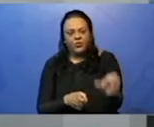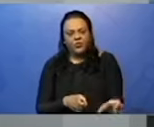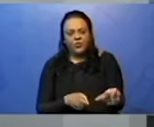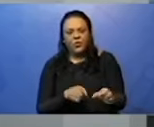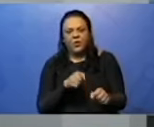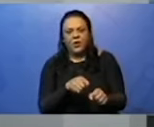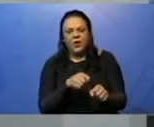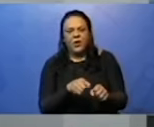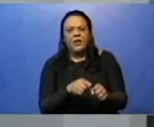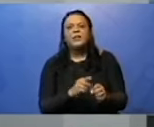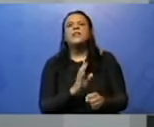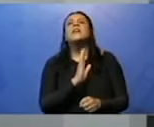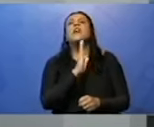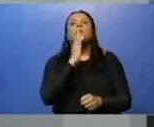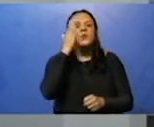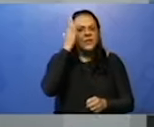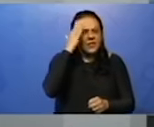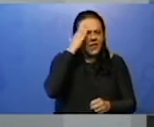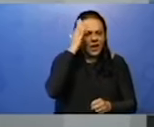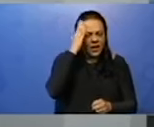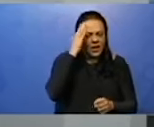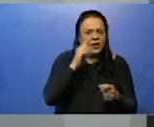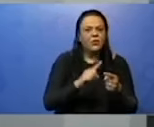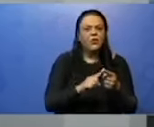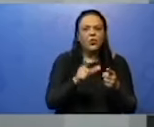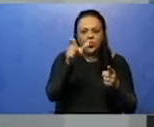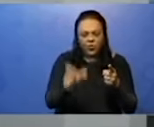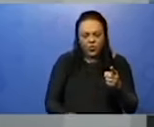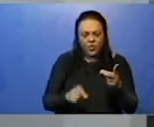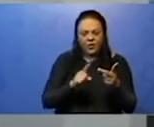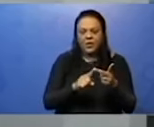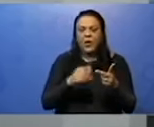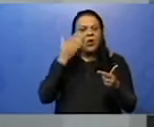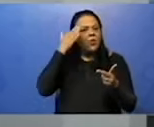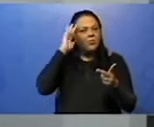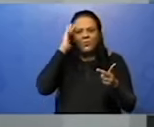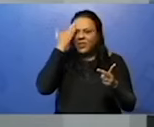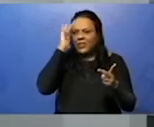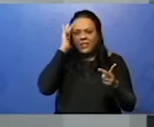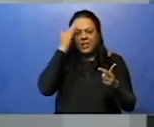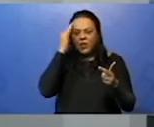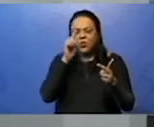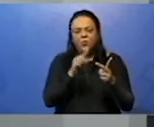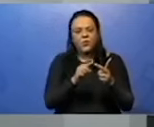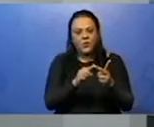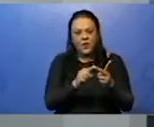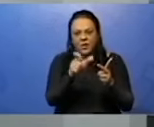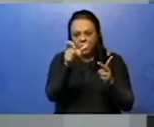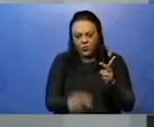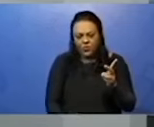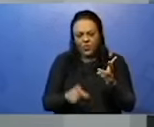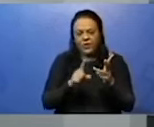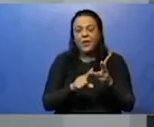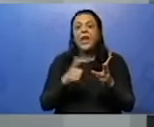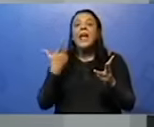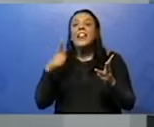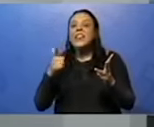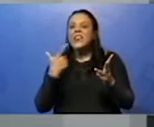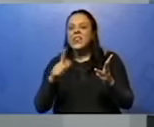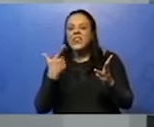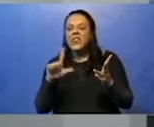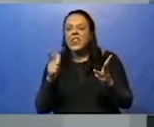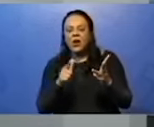sujeito que é indeterminado e o sujeito que é inexistente. Vamos analisar essas palavras